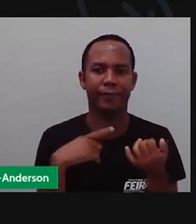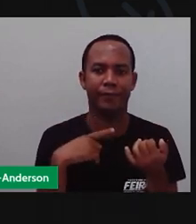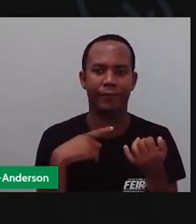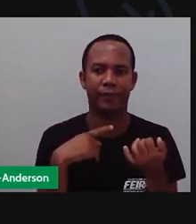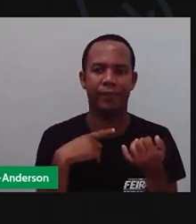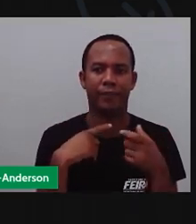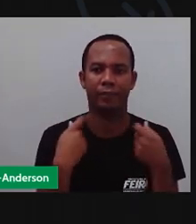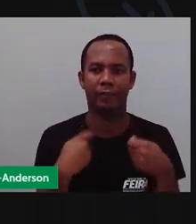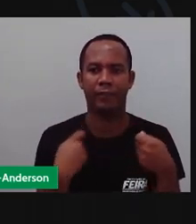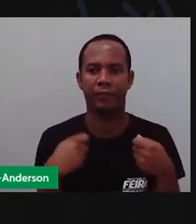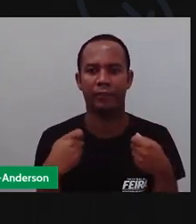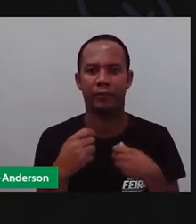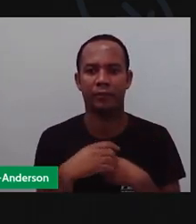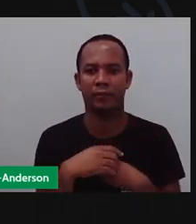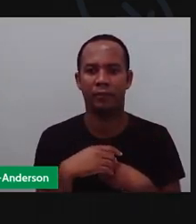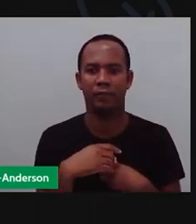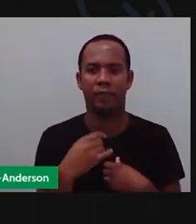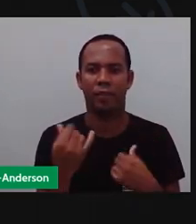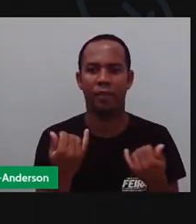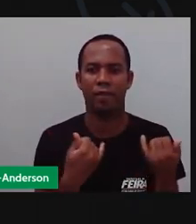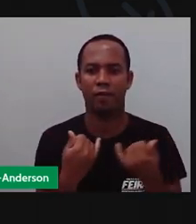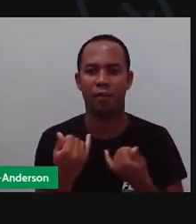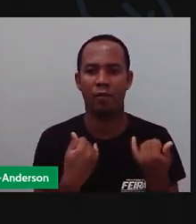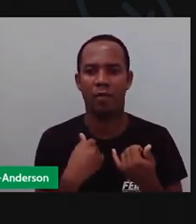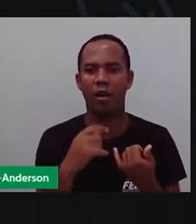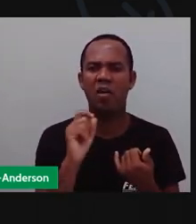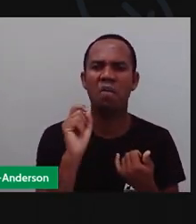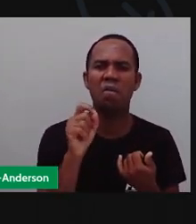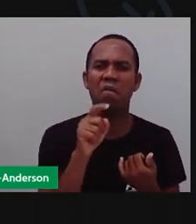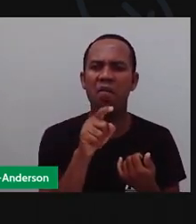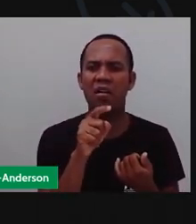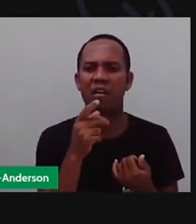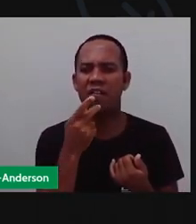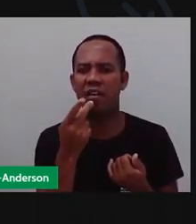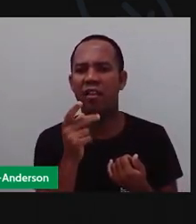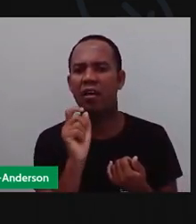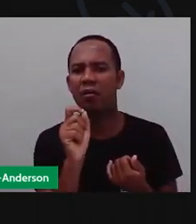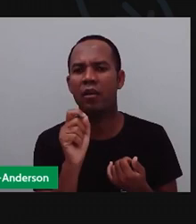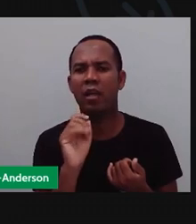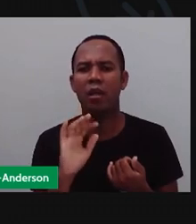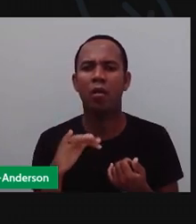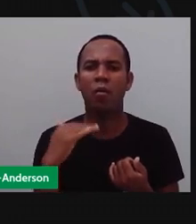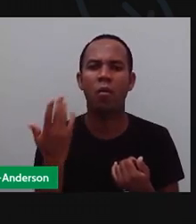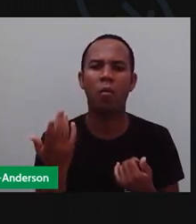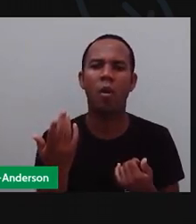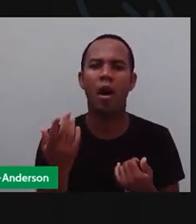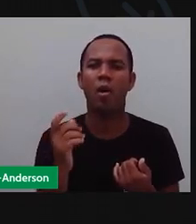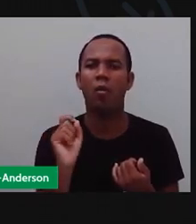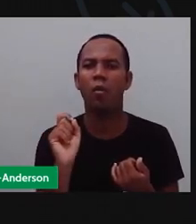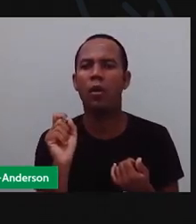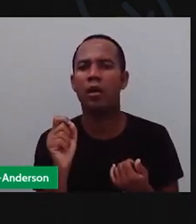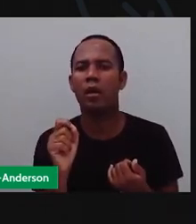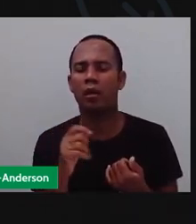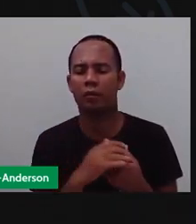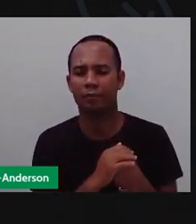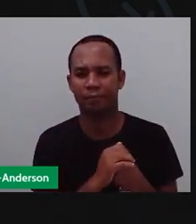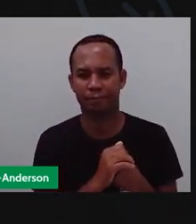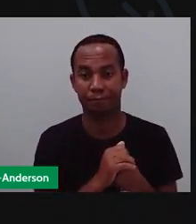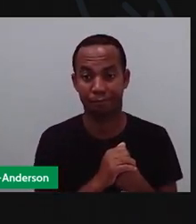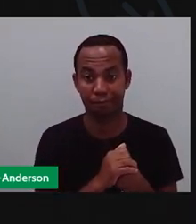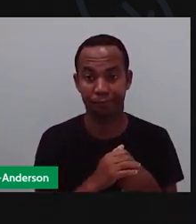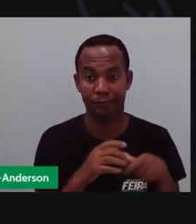Então, eu preciso informar do que se trata e preciso dizer o quê? Qual a fonte, né,